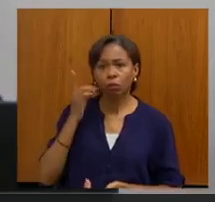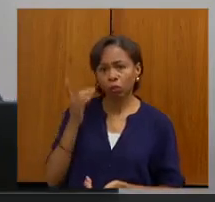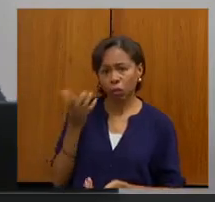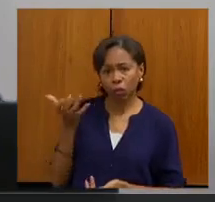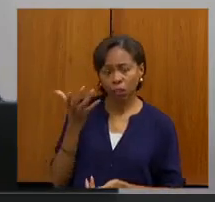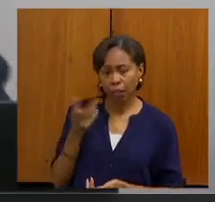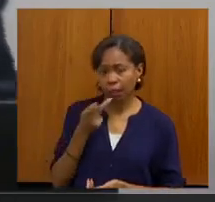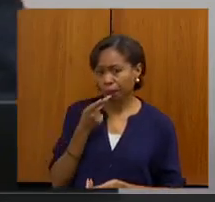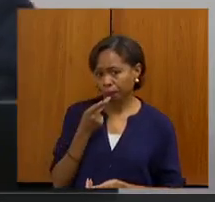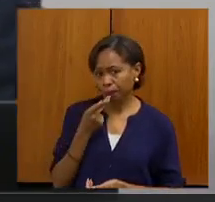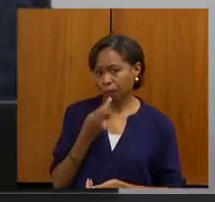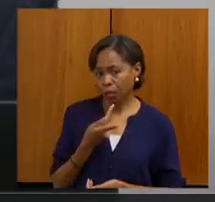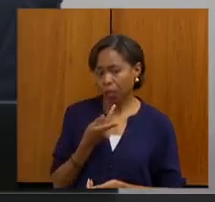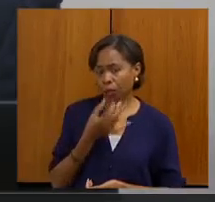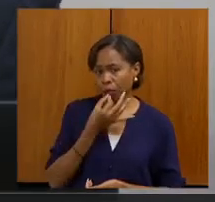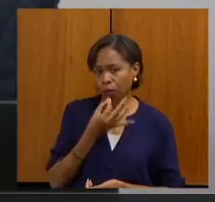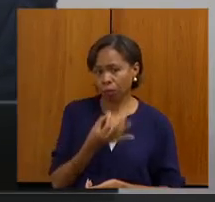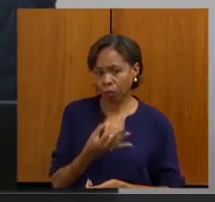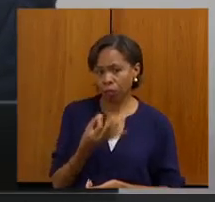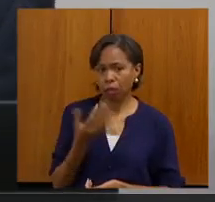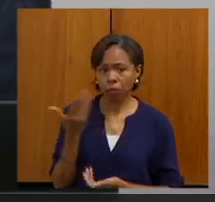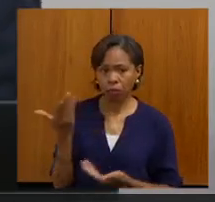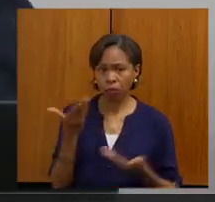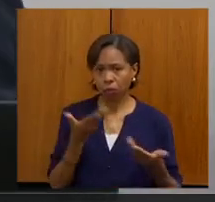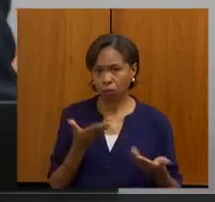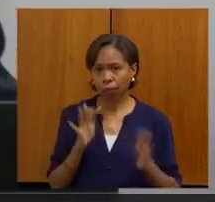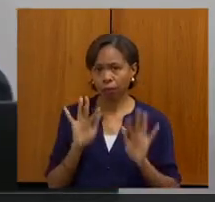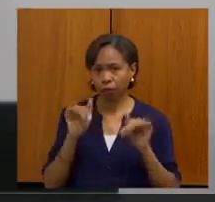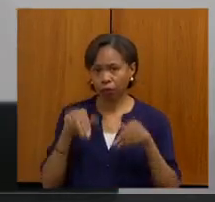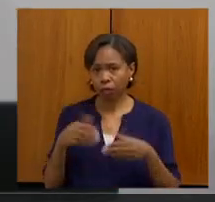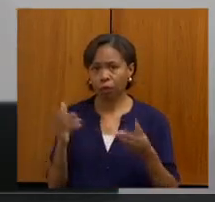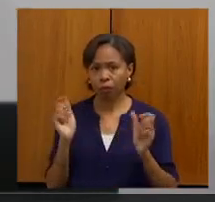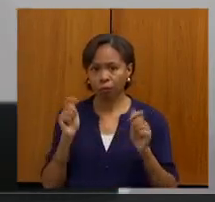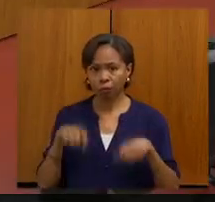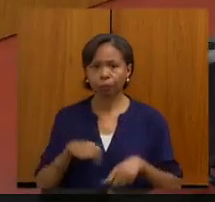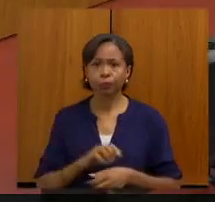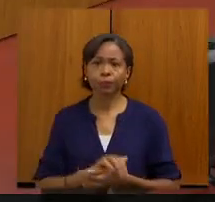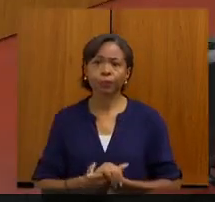deputada quiser fazer uso da palavra para considerações finais, está aberto.